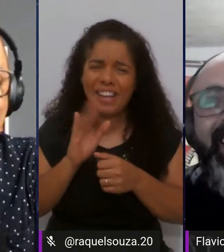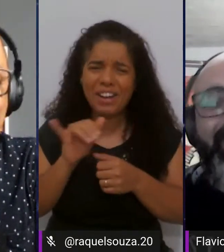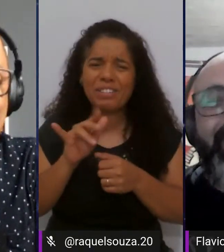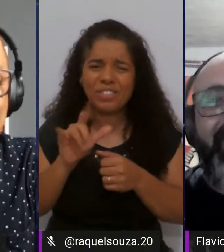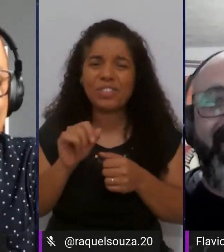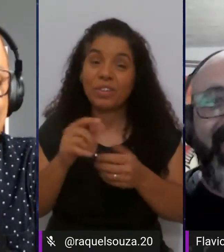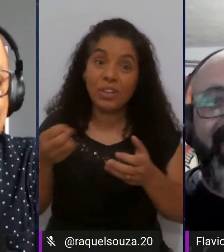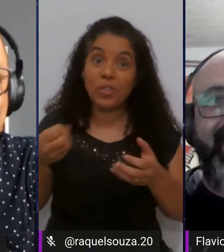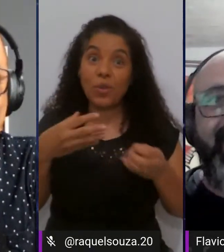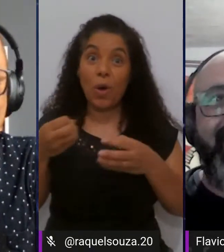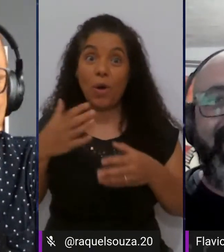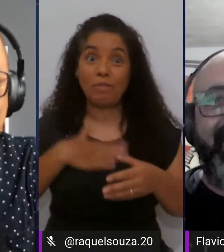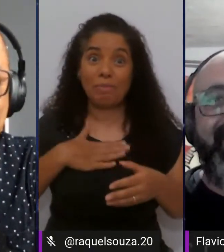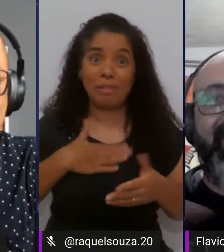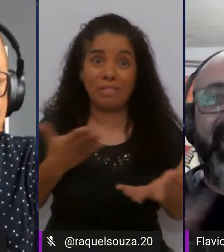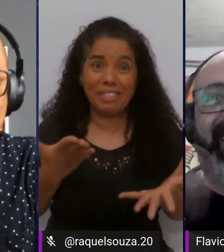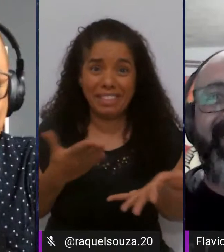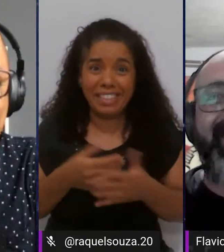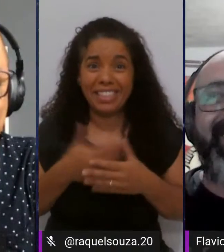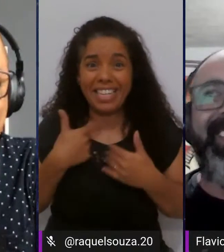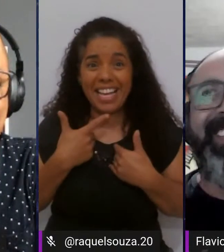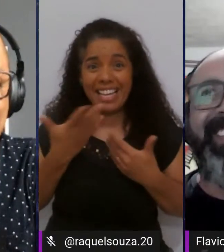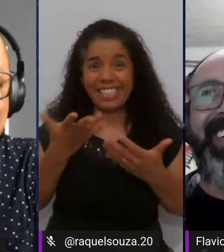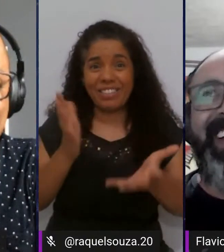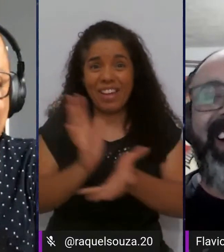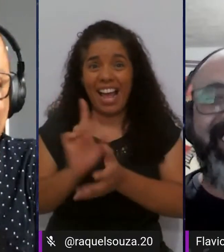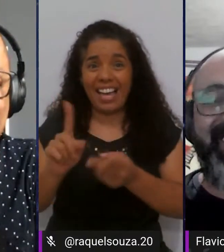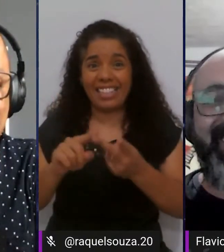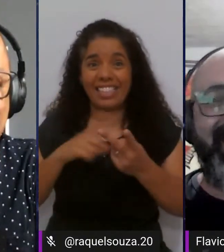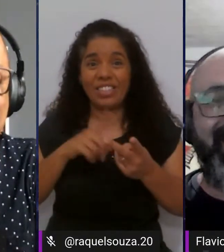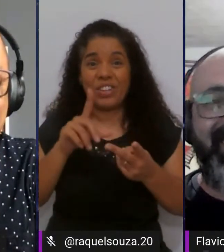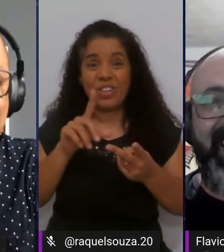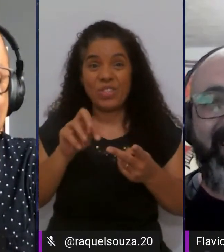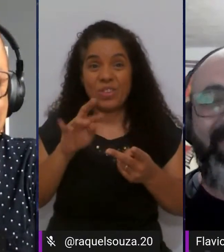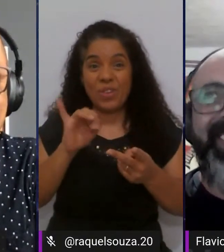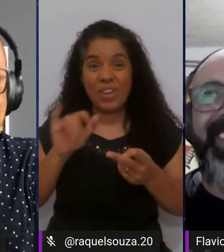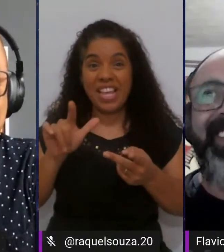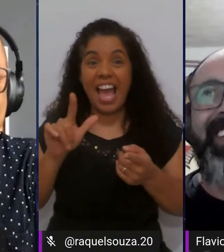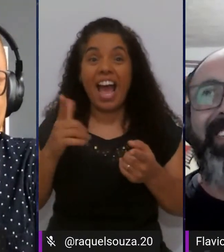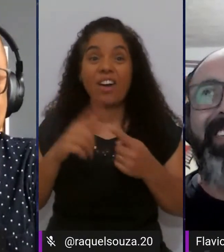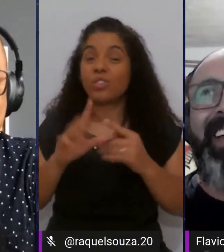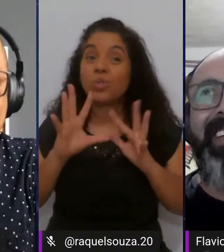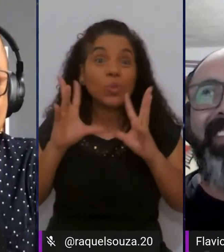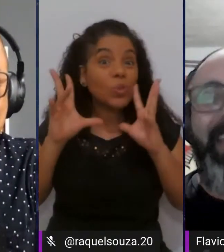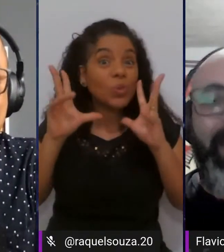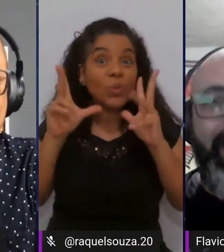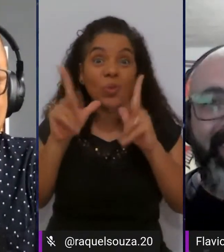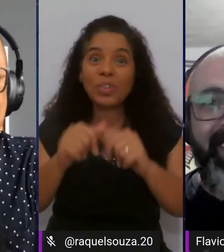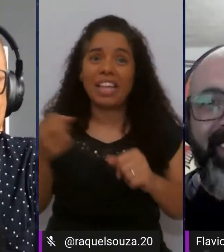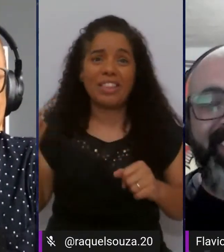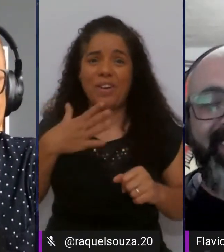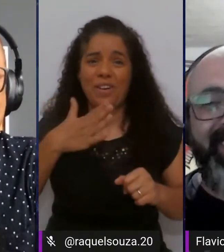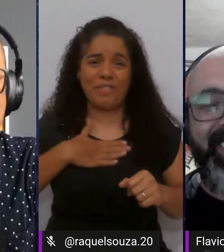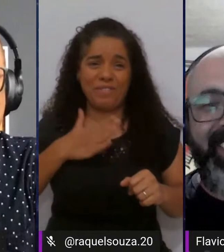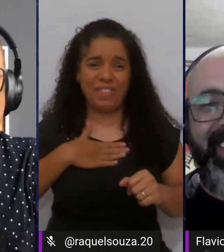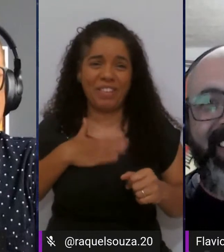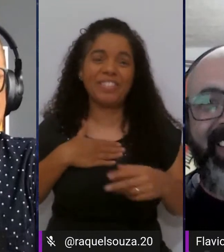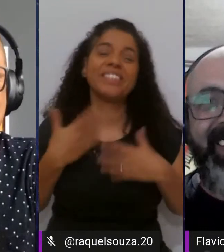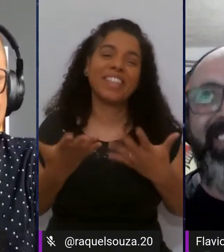novidade pra mim né essa parada do tutorial assim é tudo isso é novidade então